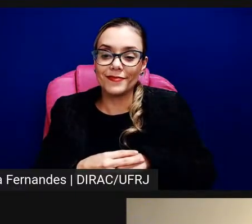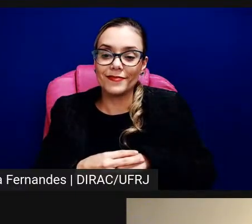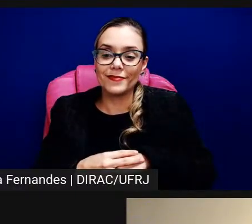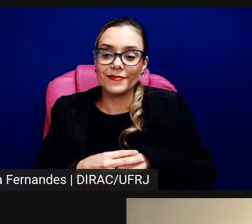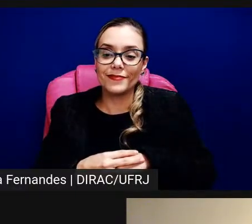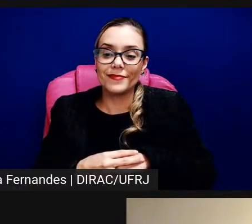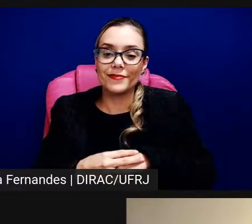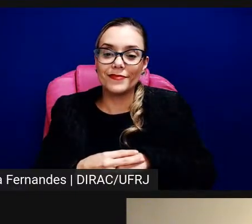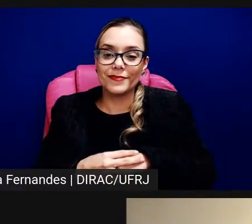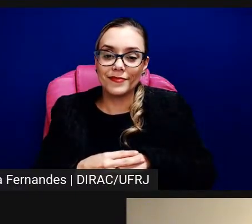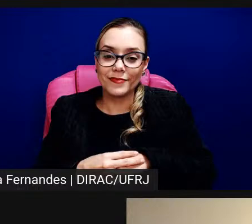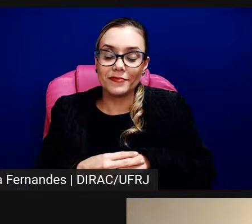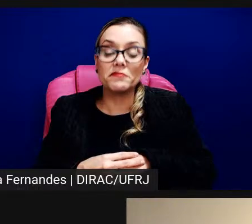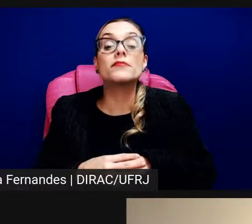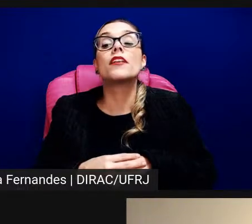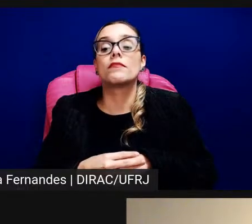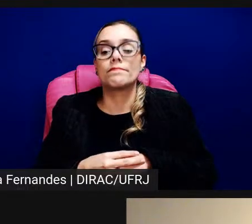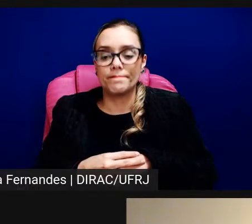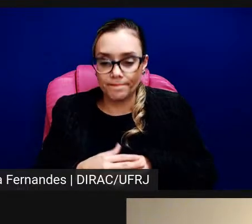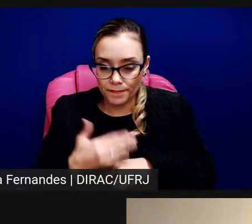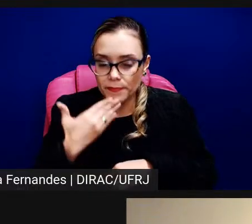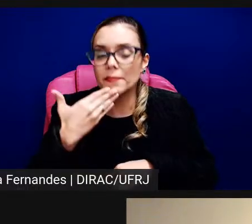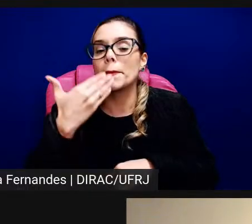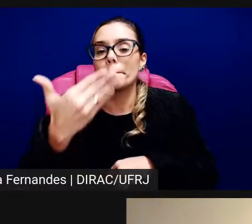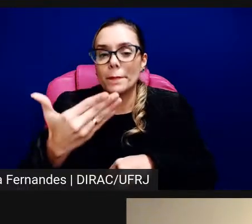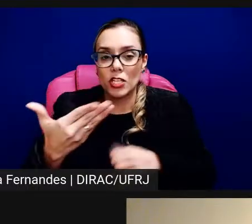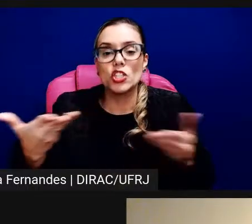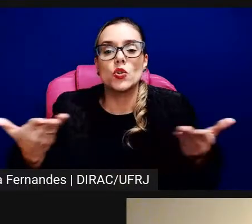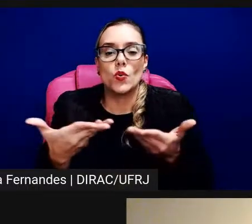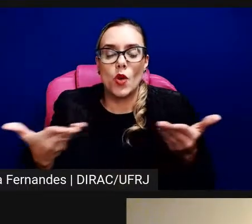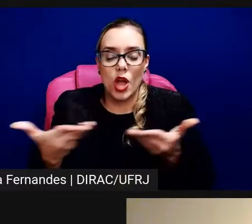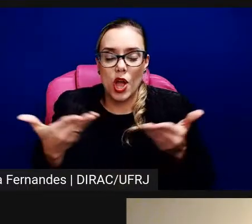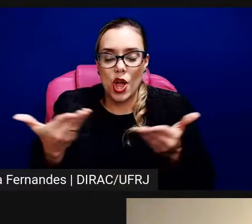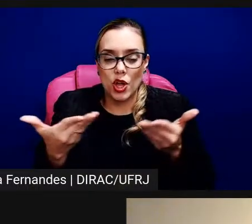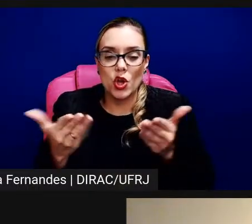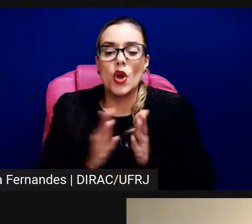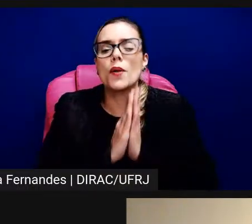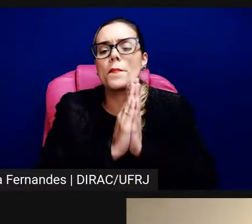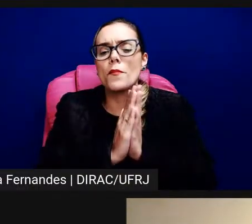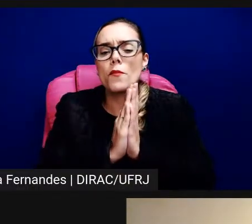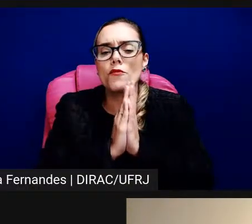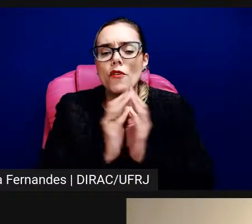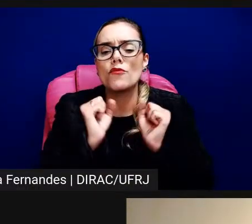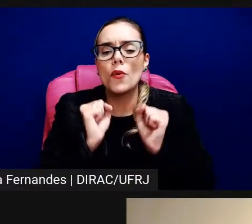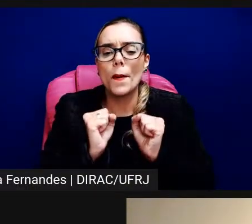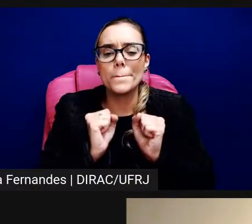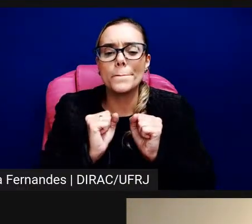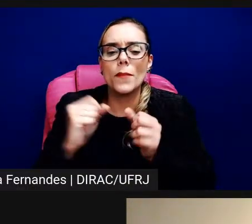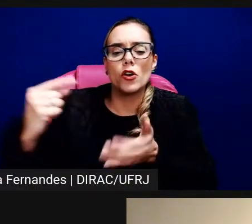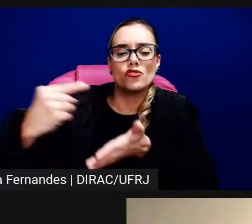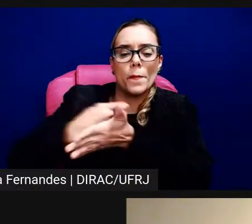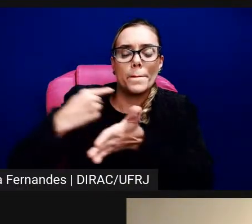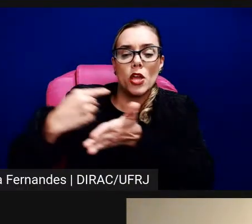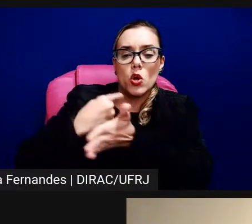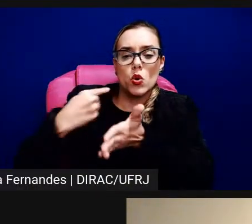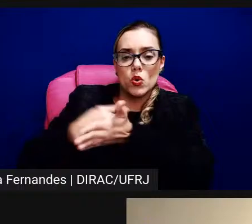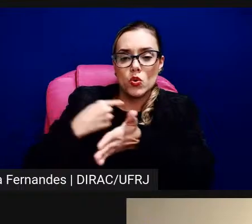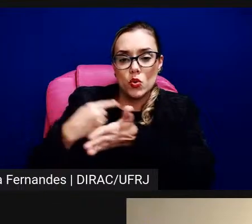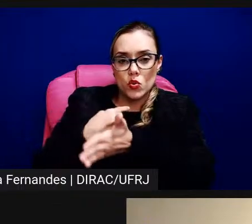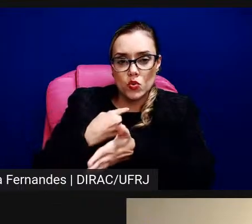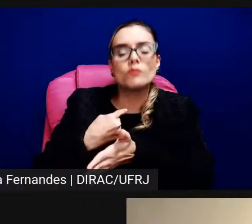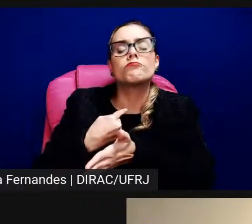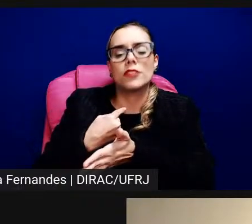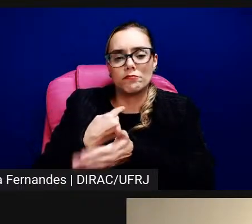Ah, então, o mundo está pedindo as perguntas agora, então, é